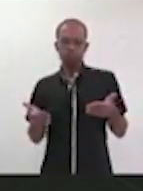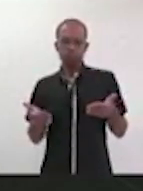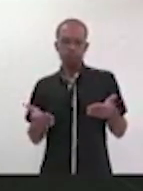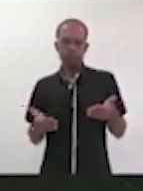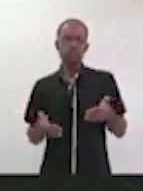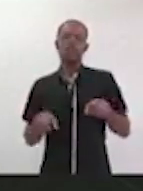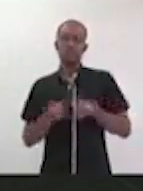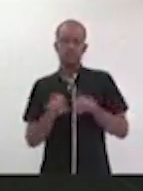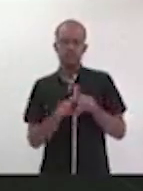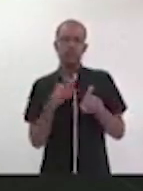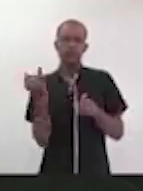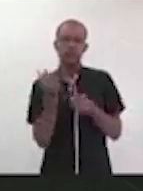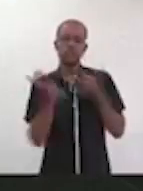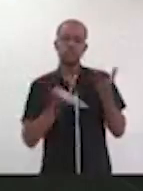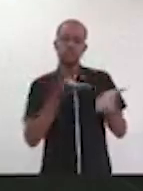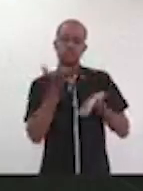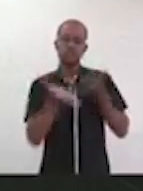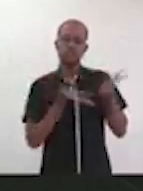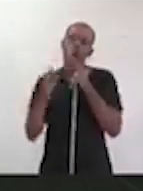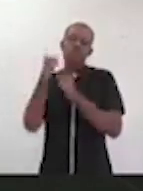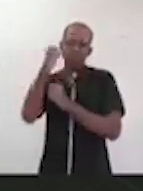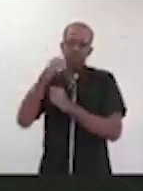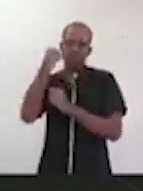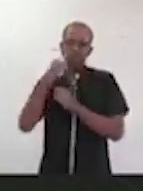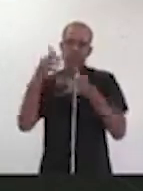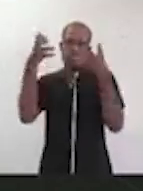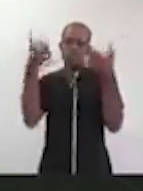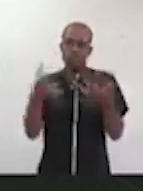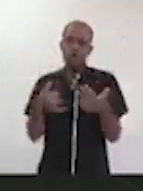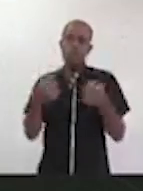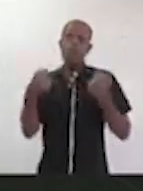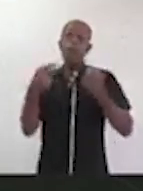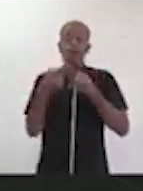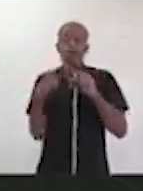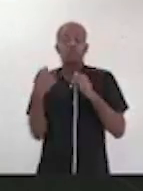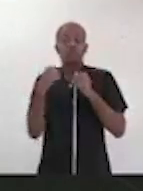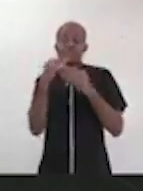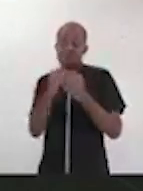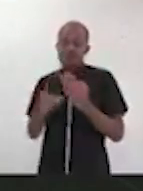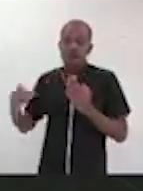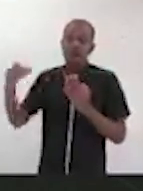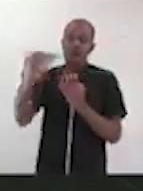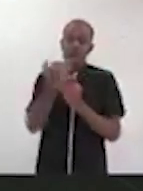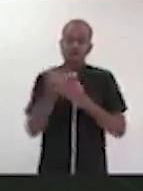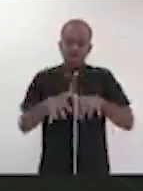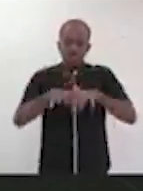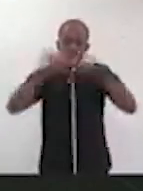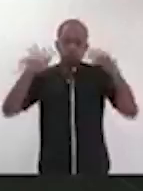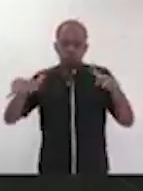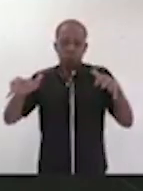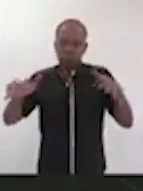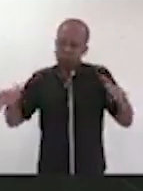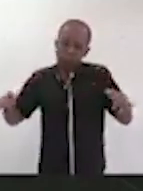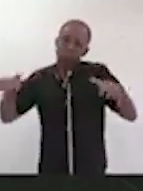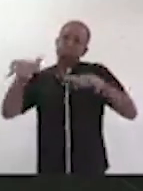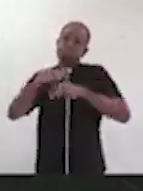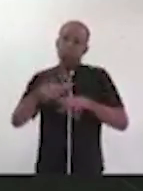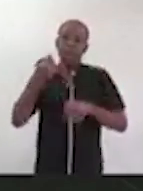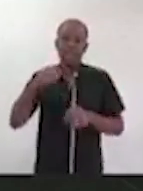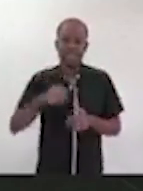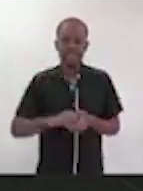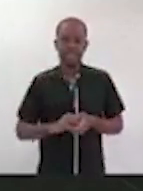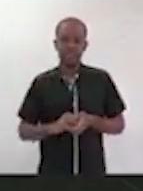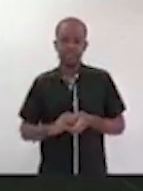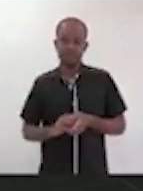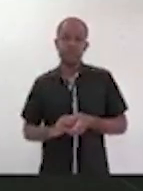de economia, de emprego e de renda. Precisamos superar essa polarização. Então, a resposta é sim, tem jeito, porque